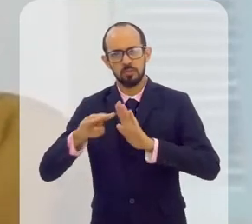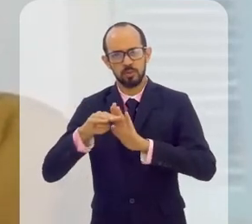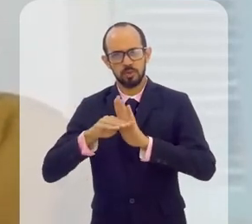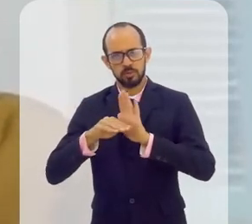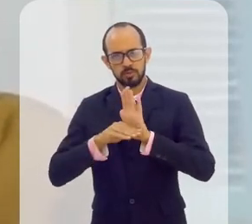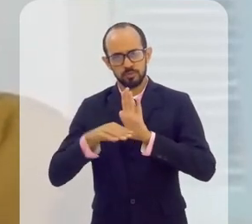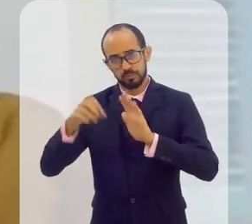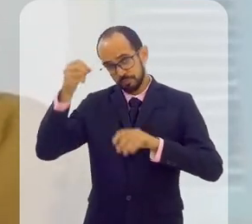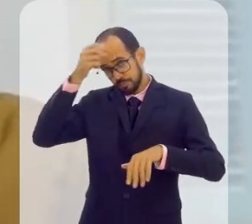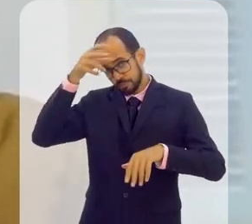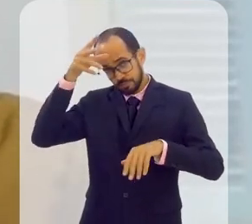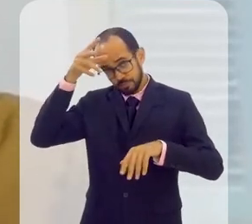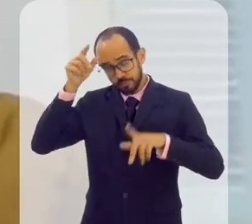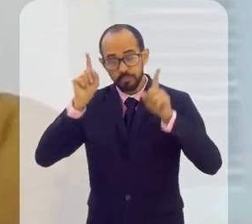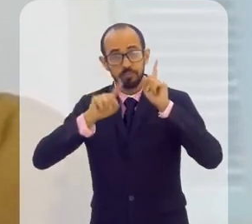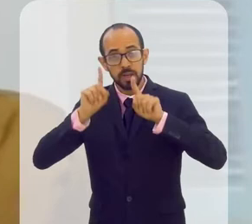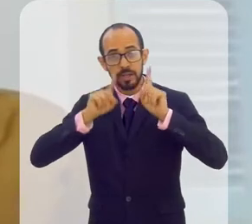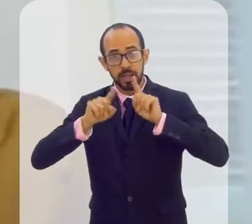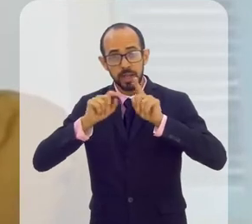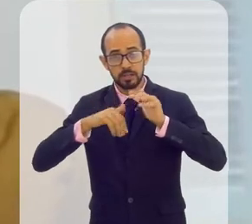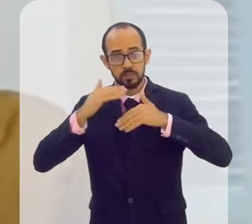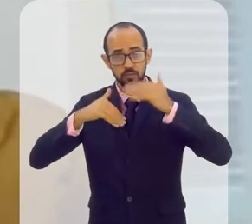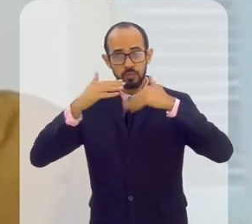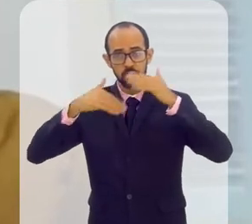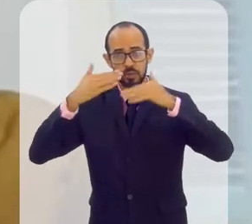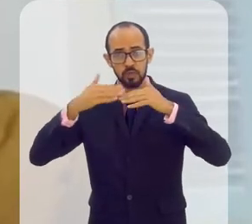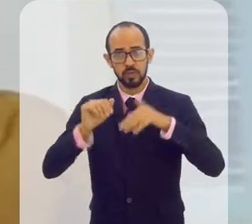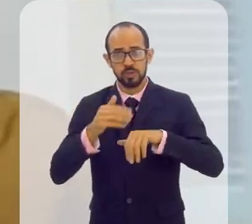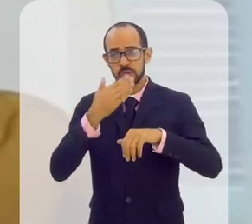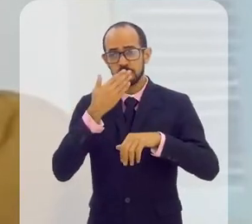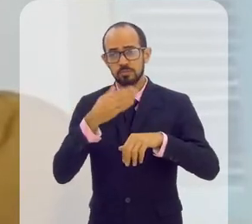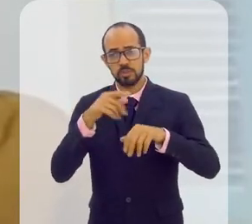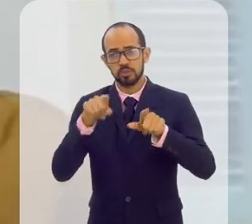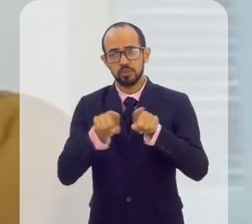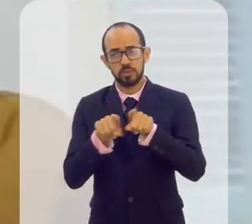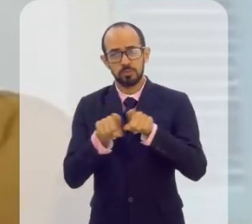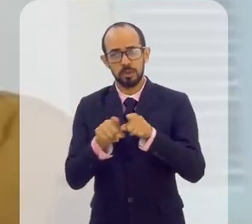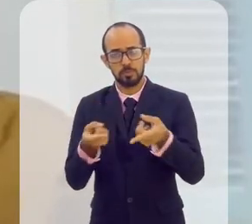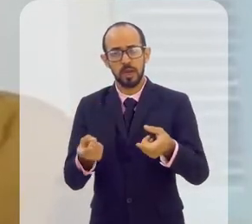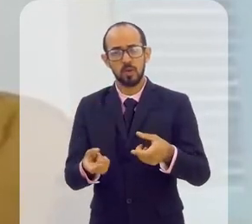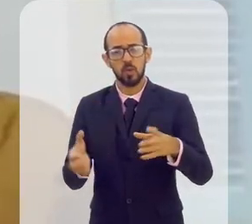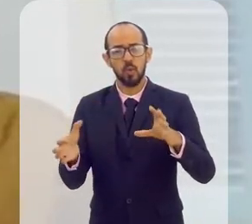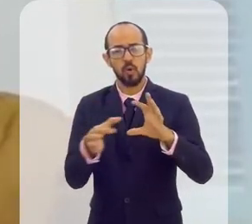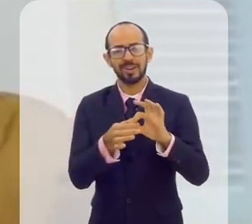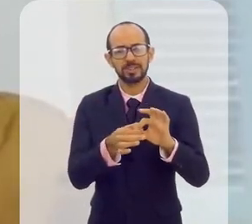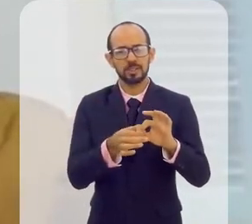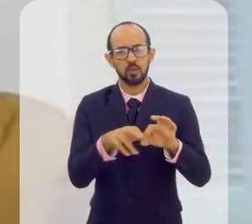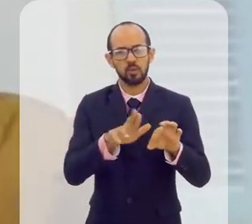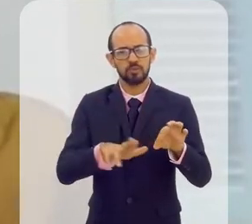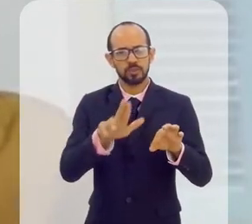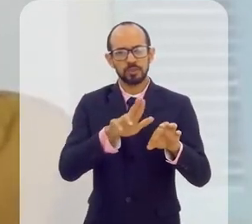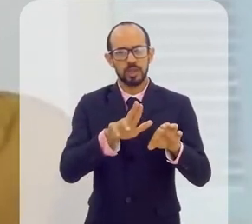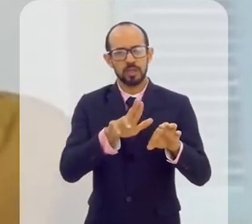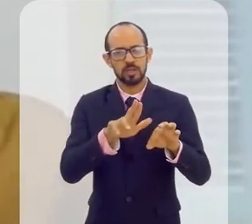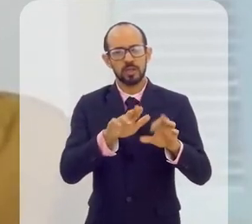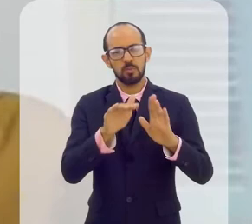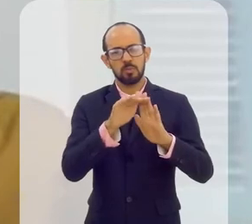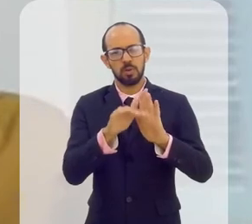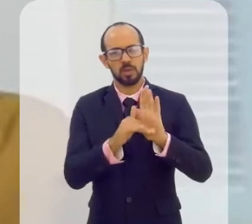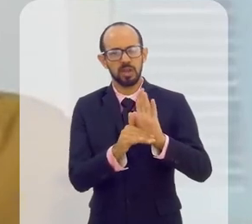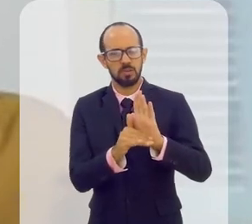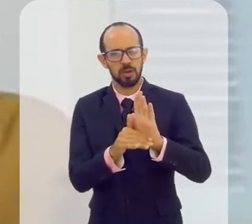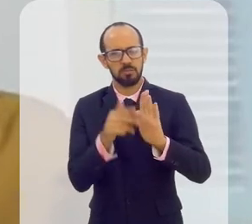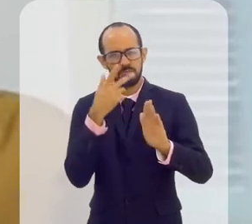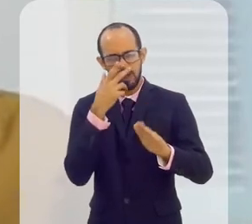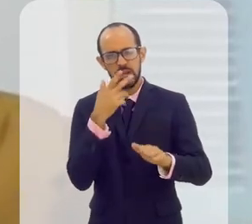desenvolvido lá pela Prefeitura de Maricá. E a gente solicitou habilitação agora para o Conexão Universitária, que é um programa